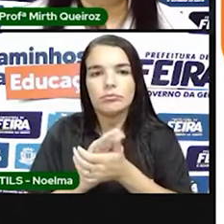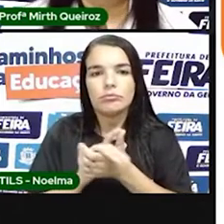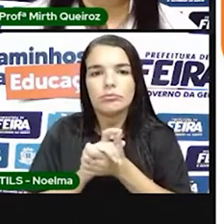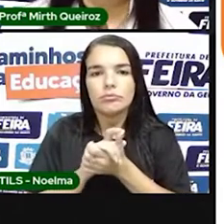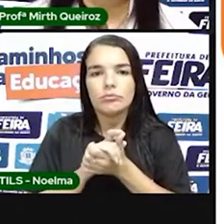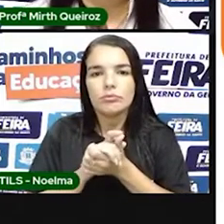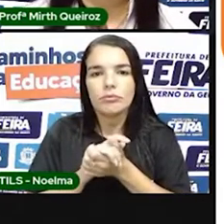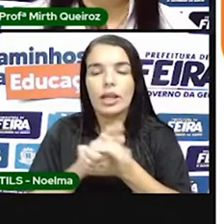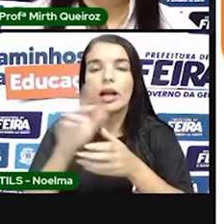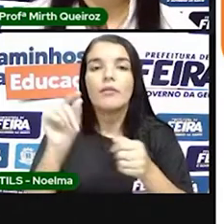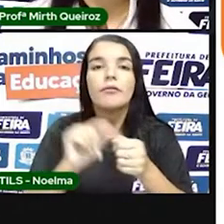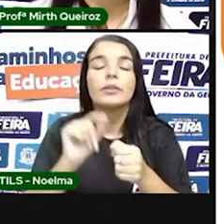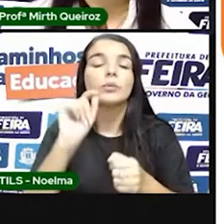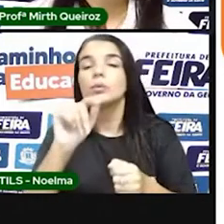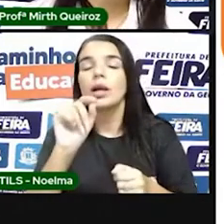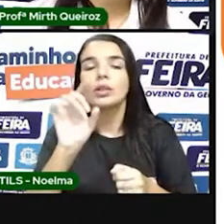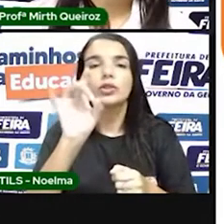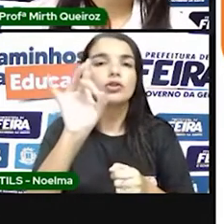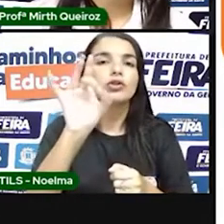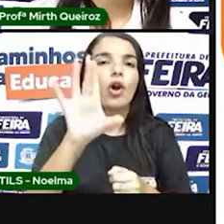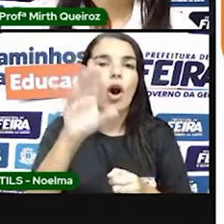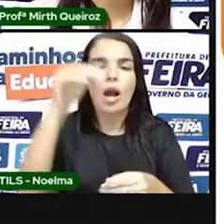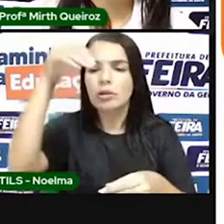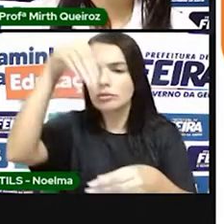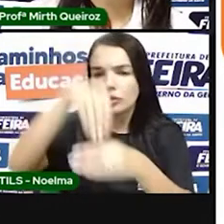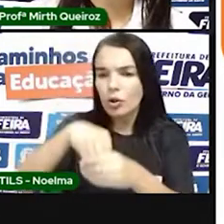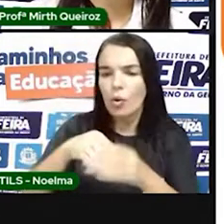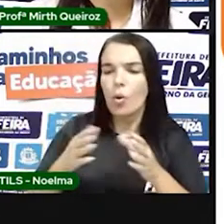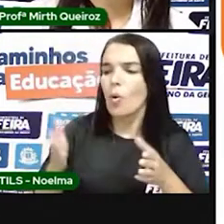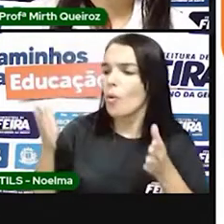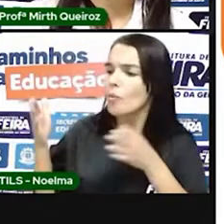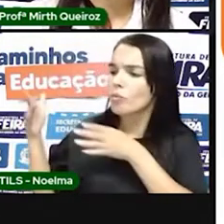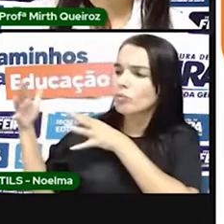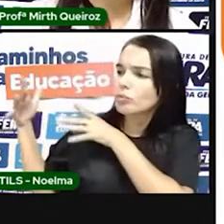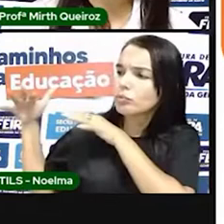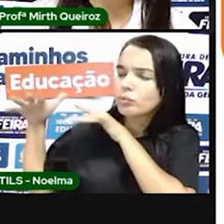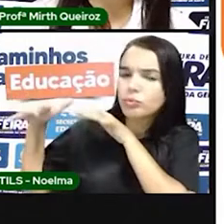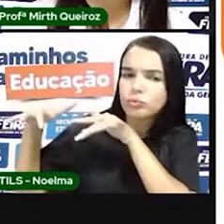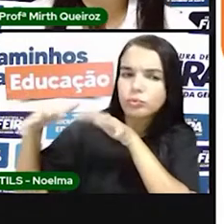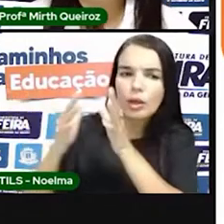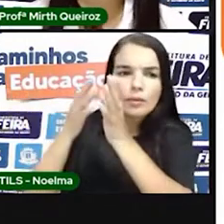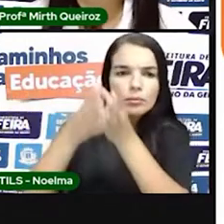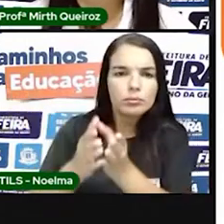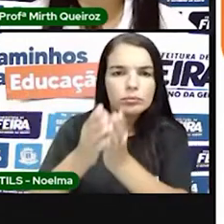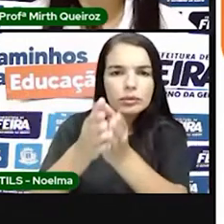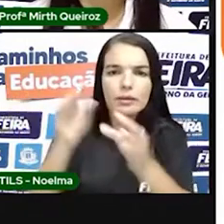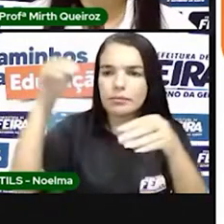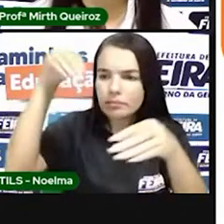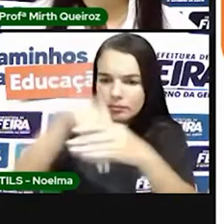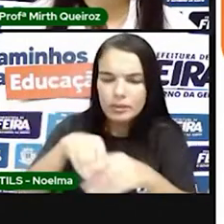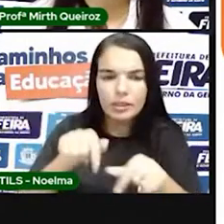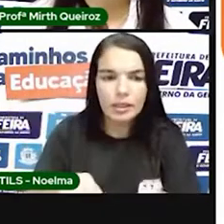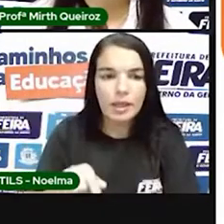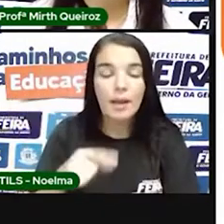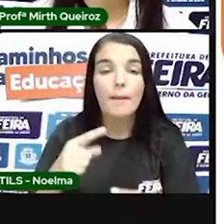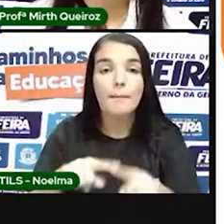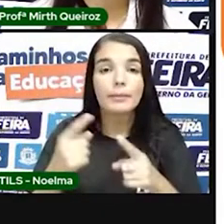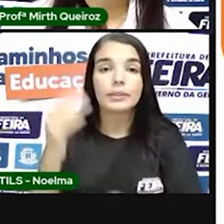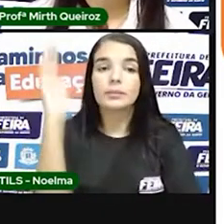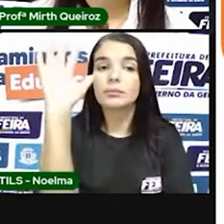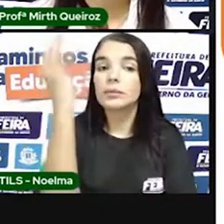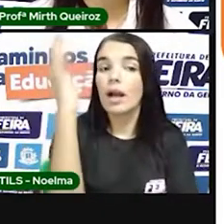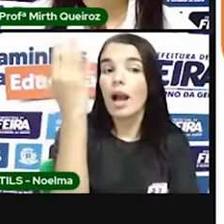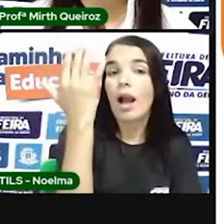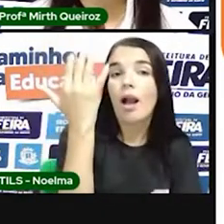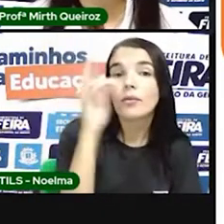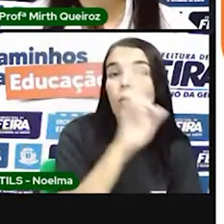eles fizeram o quê? Eles apenas exploraram o Brasil com o pau-brasil, né? Que era um tipo de madeira